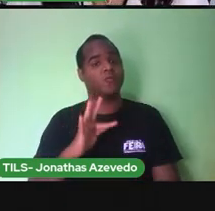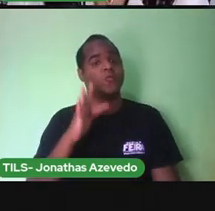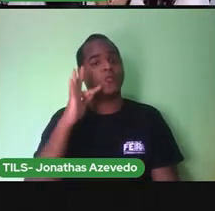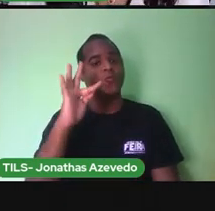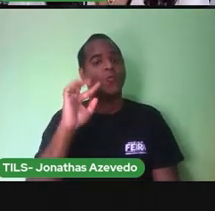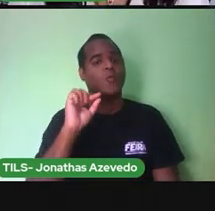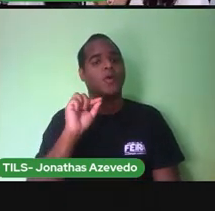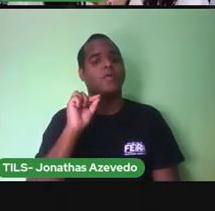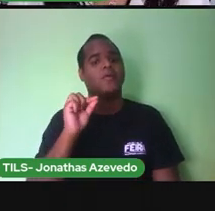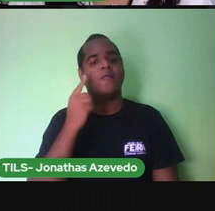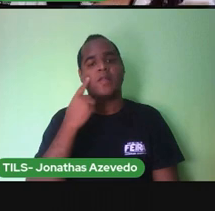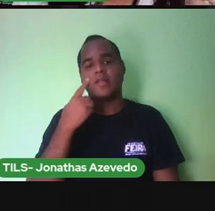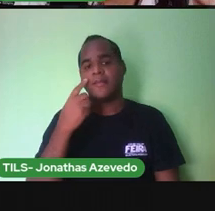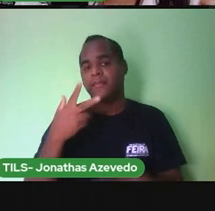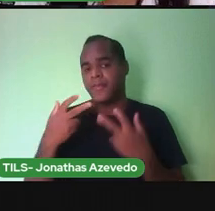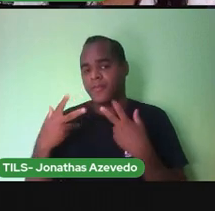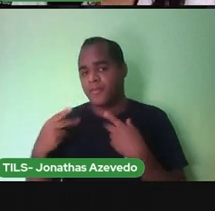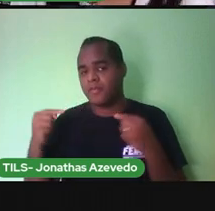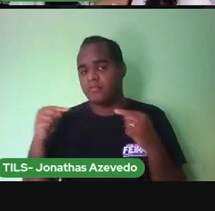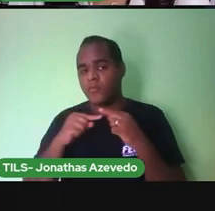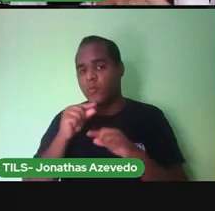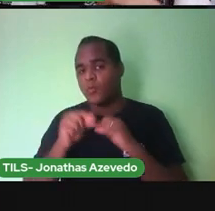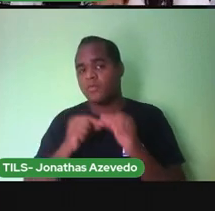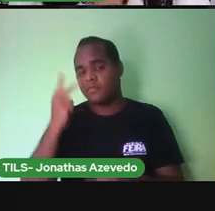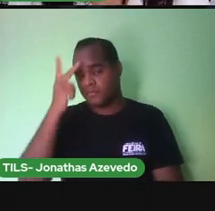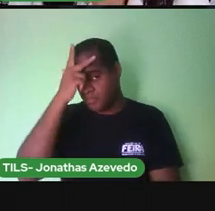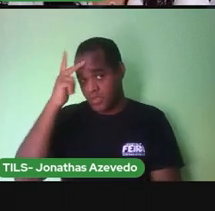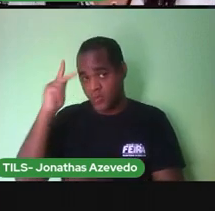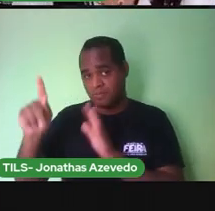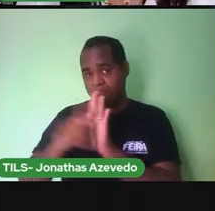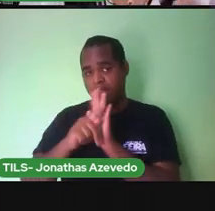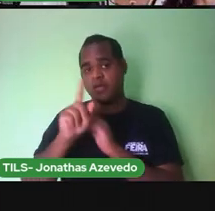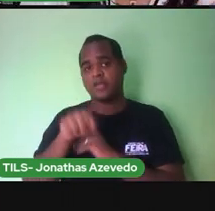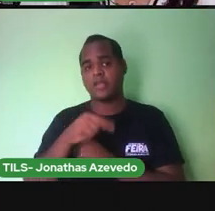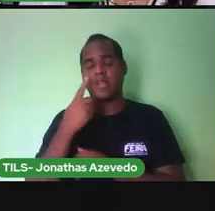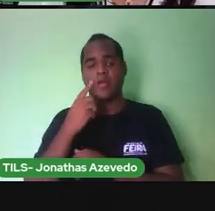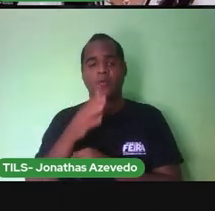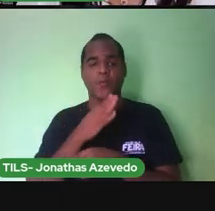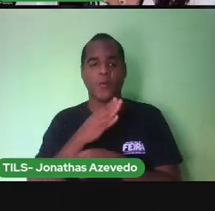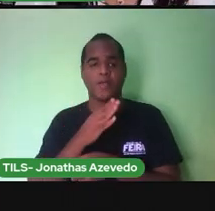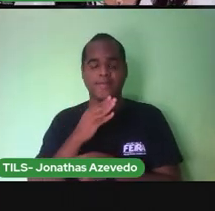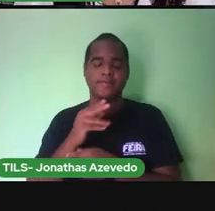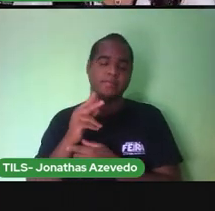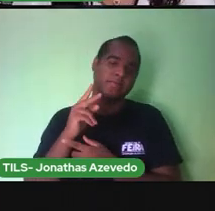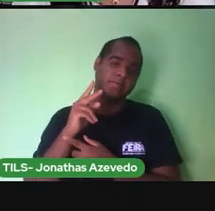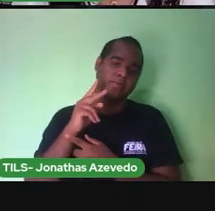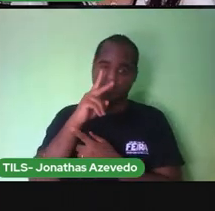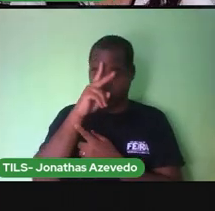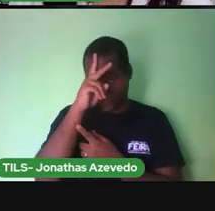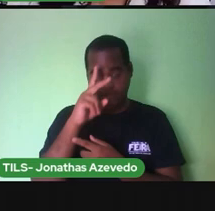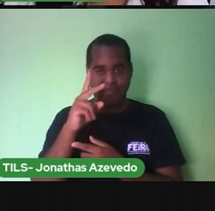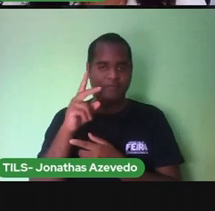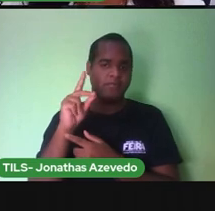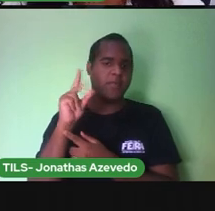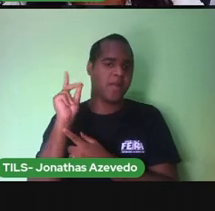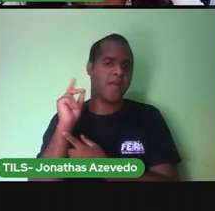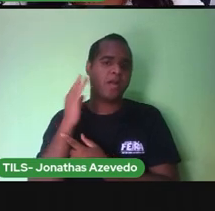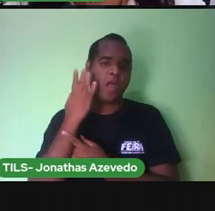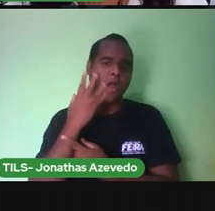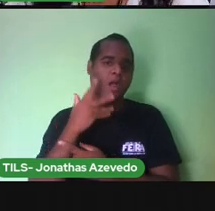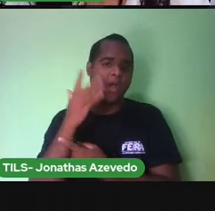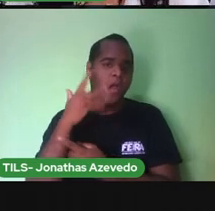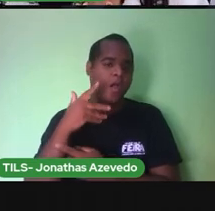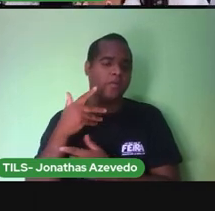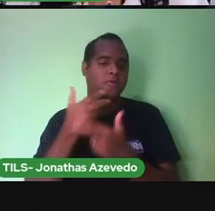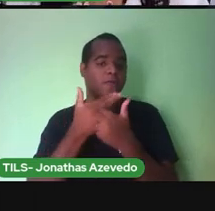recorde? E que a pessoa conheça a sua história de quando você era criança. E aí? Já começou a